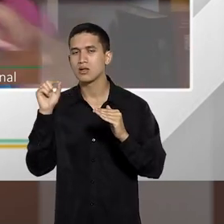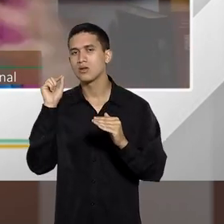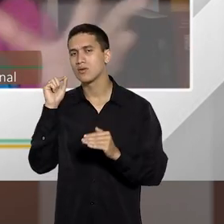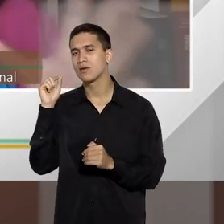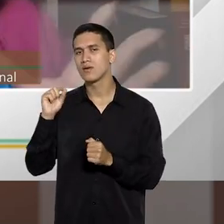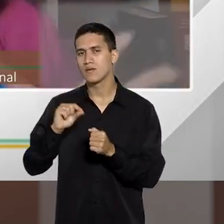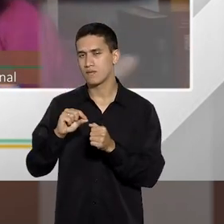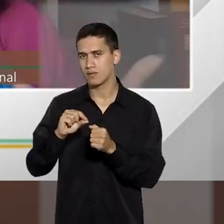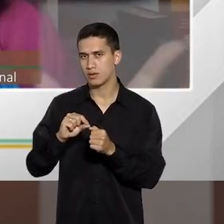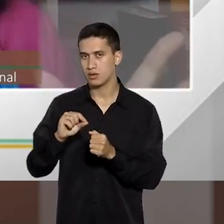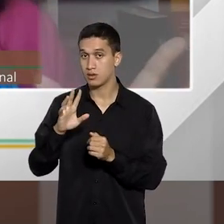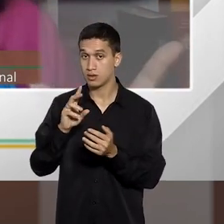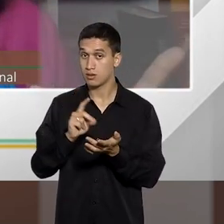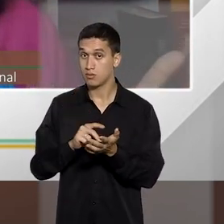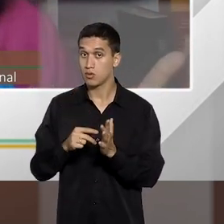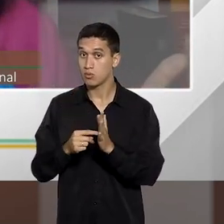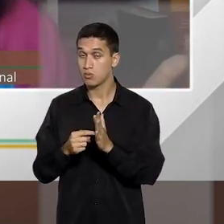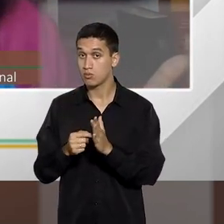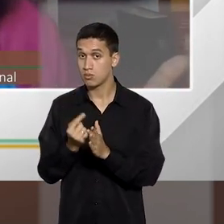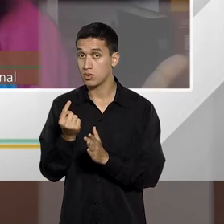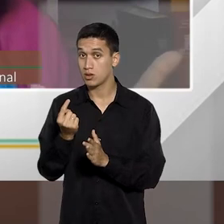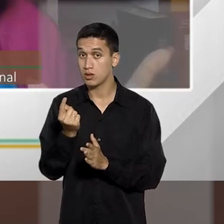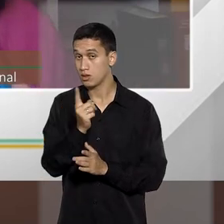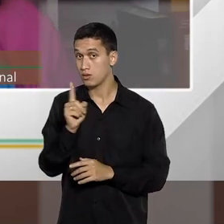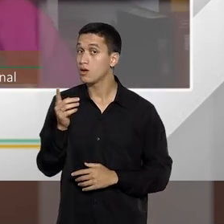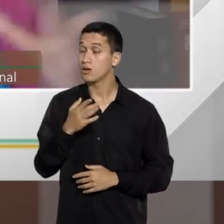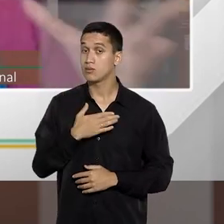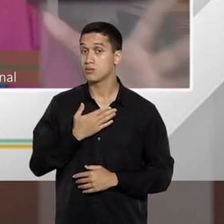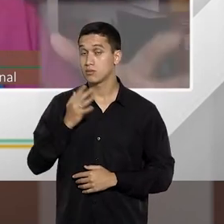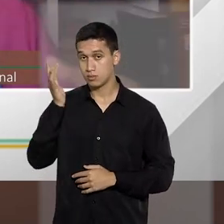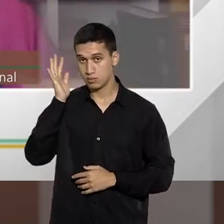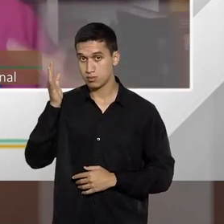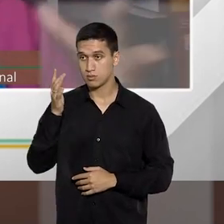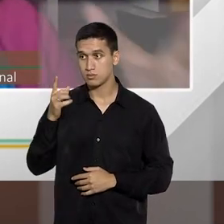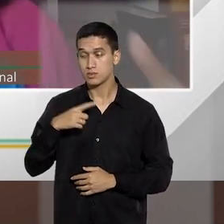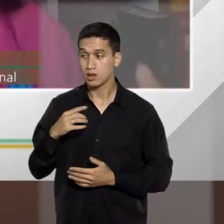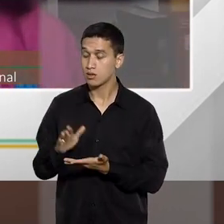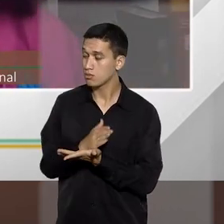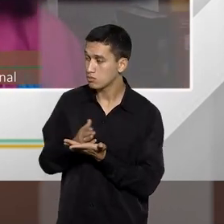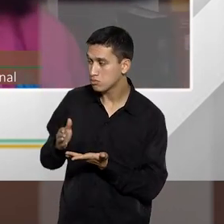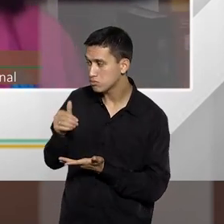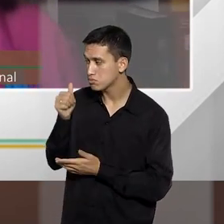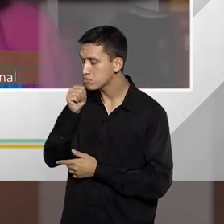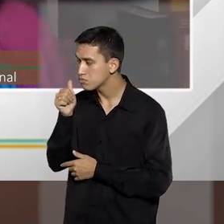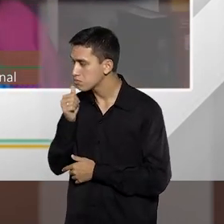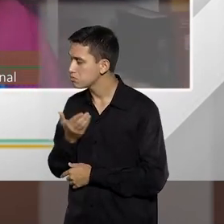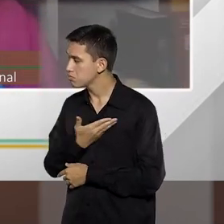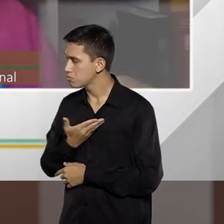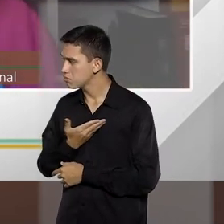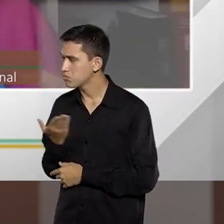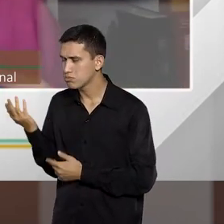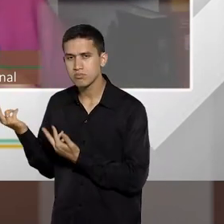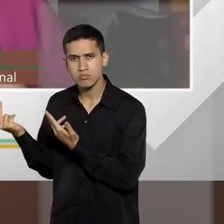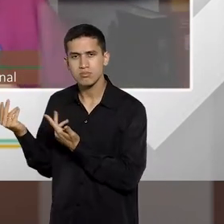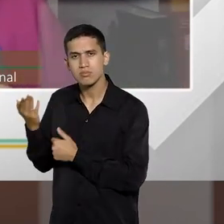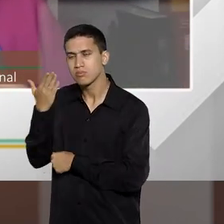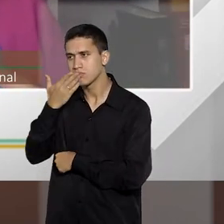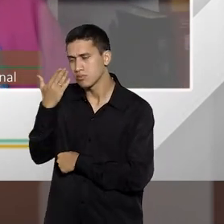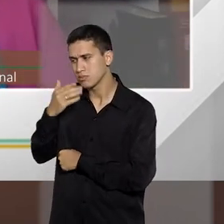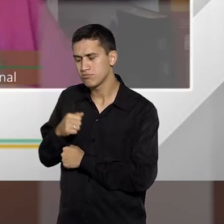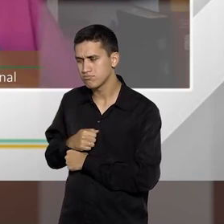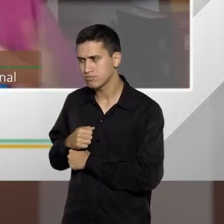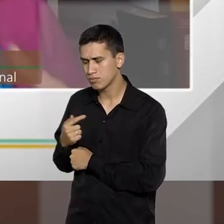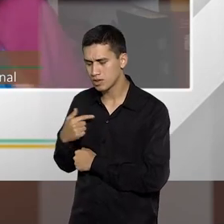na verdade, no primeiro momento, não era essa a minha intenção, eu tenho algumas amigas, algumas pessoas que eu conheço, que também são prostitutas, e eu